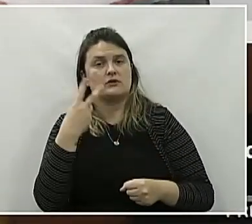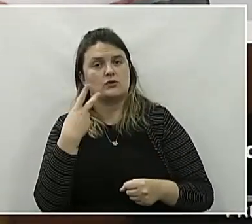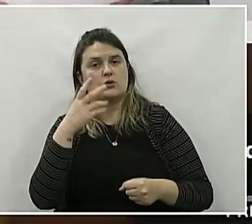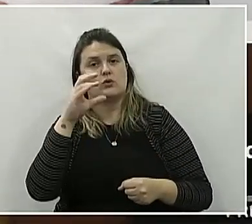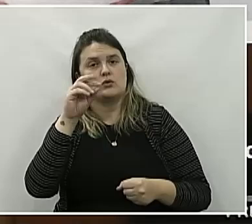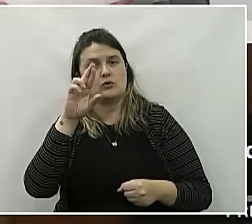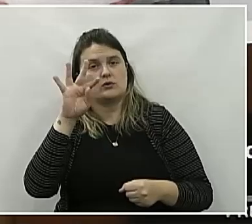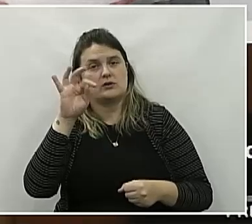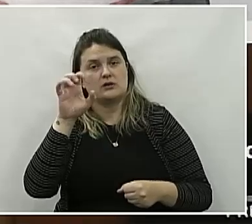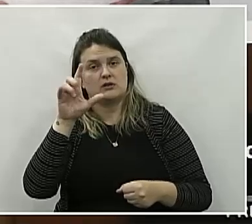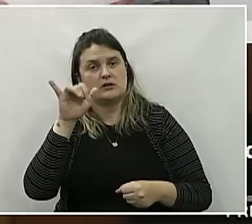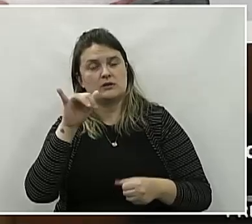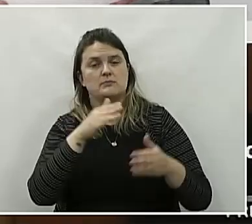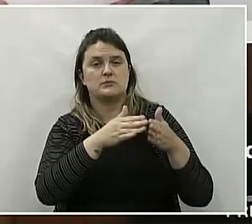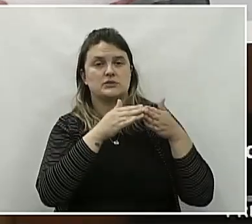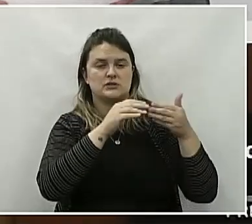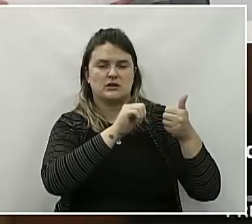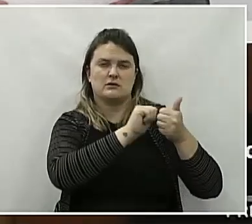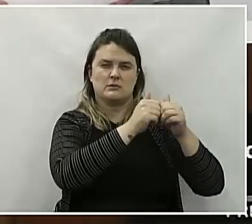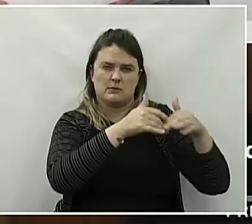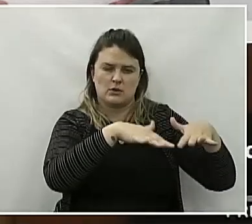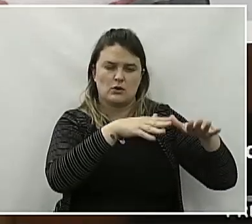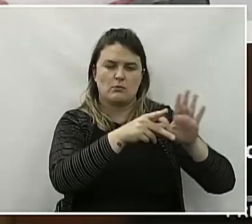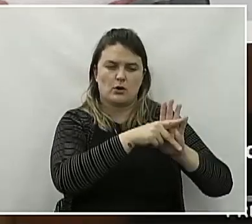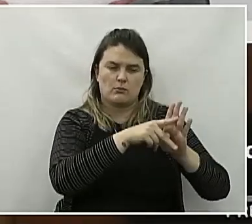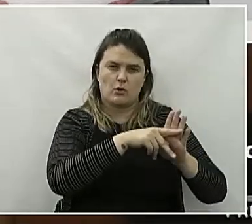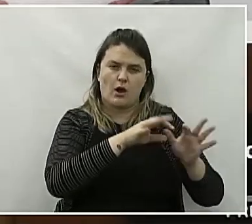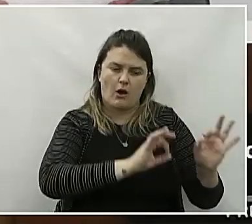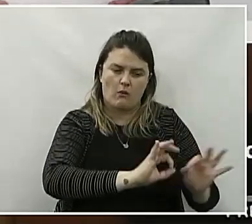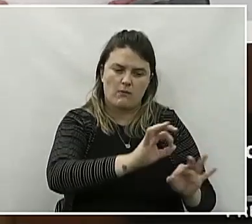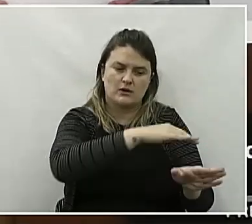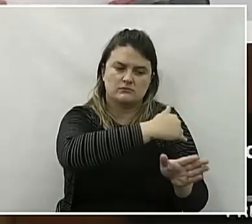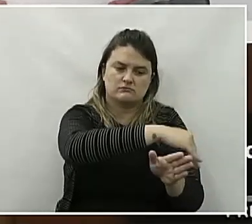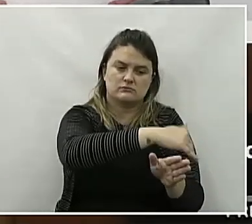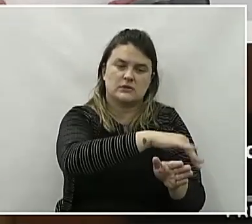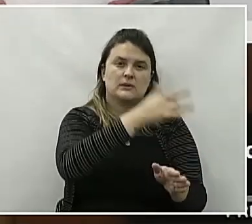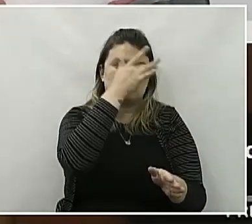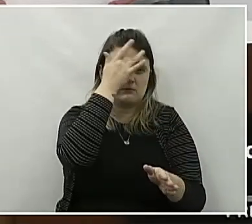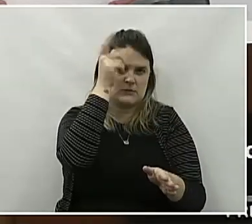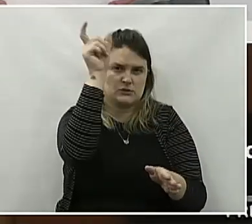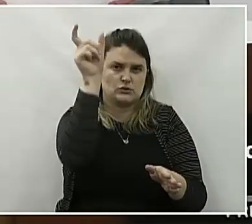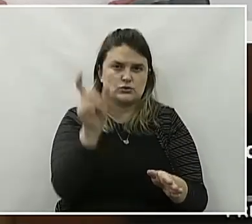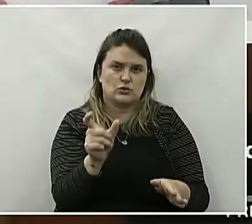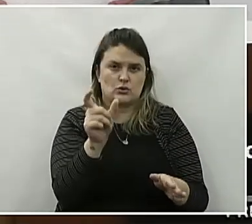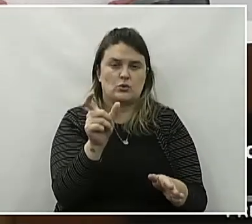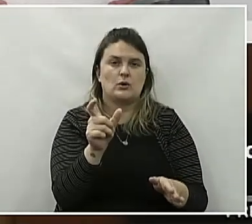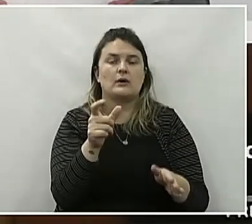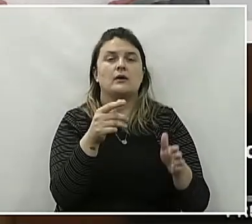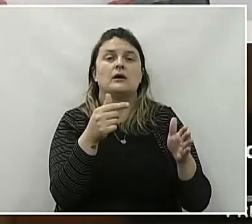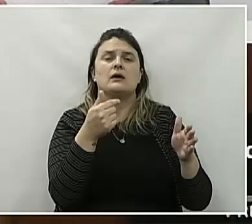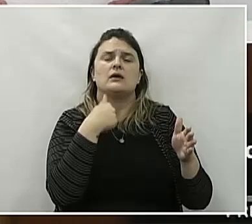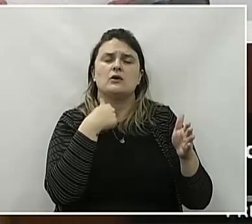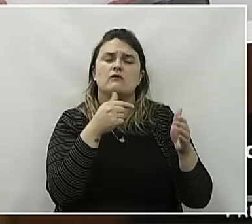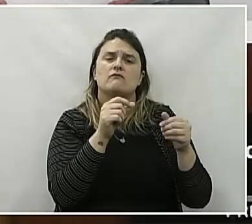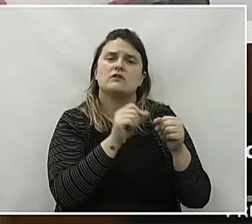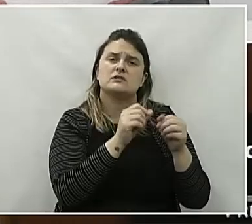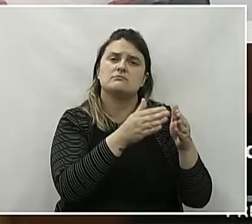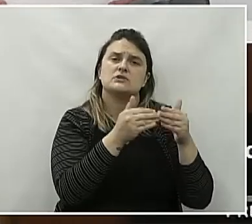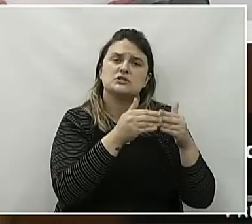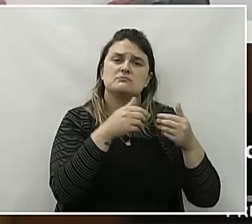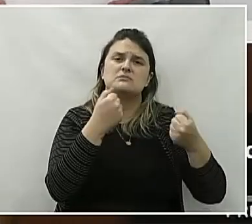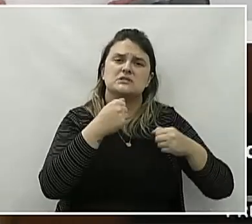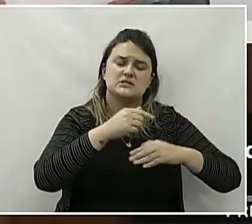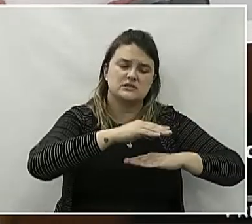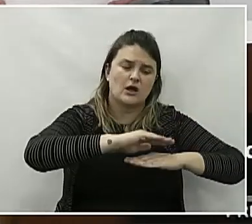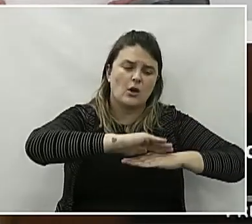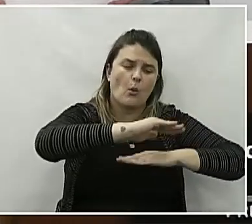Luiz Cortellini. Ao temperamento das estradas e rodagem DR, na pessoa do responsável competente, o presente pedido para que seja instalada uma lombada